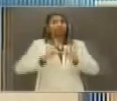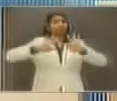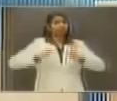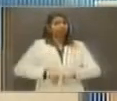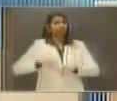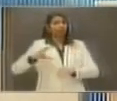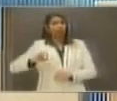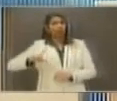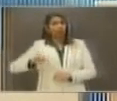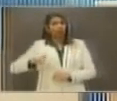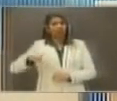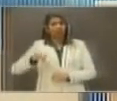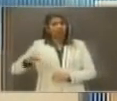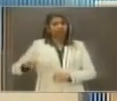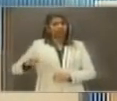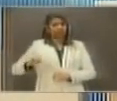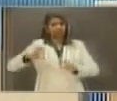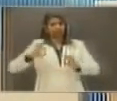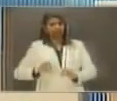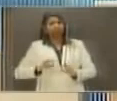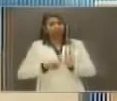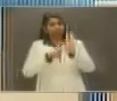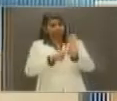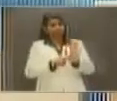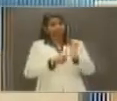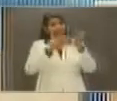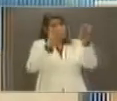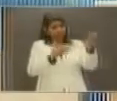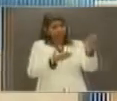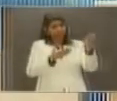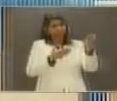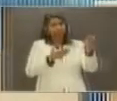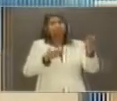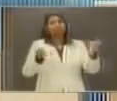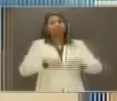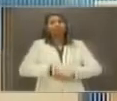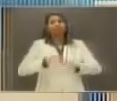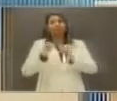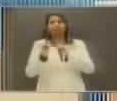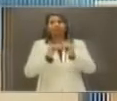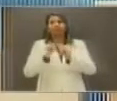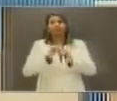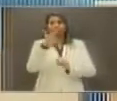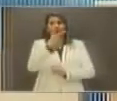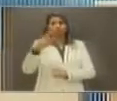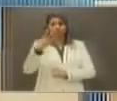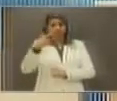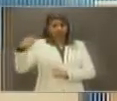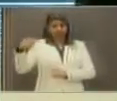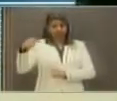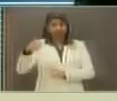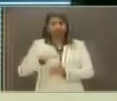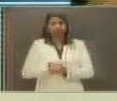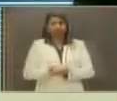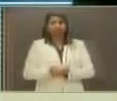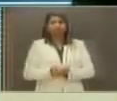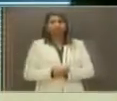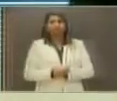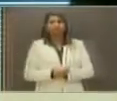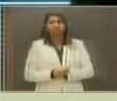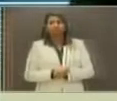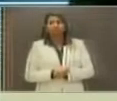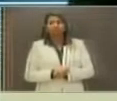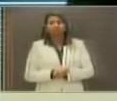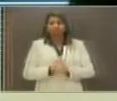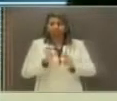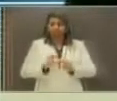partidárias. Muito bem. Escolhido aí pelo portal Tamaú 247. Esse foi